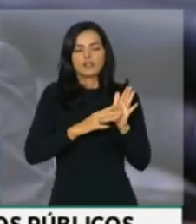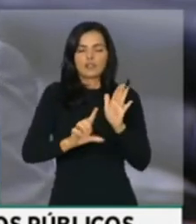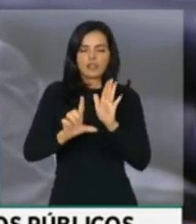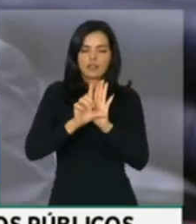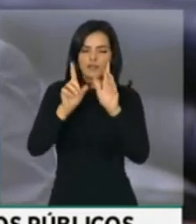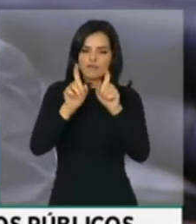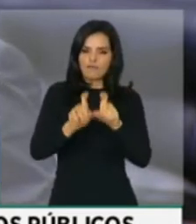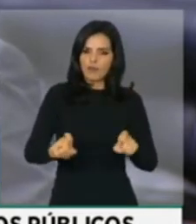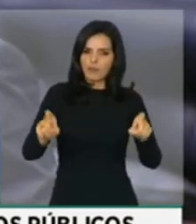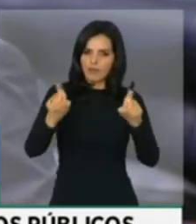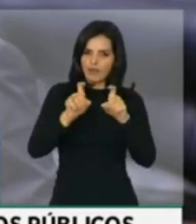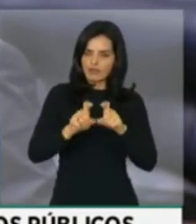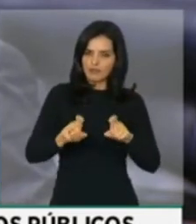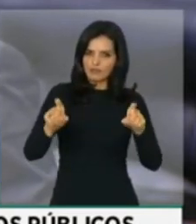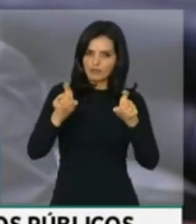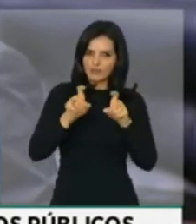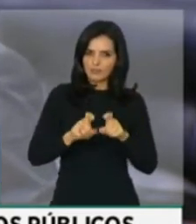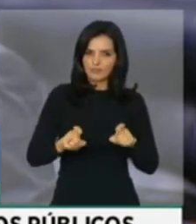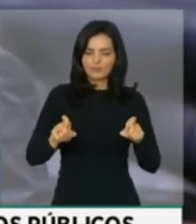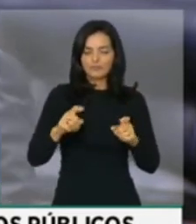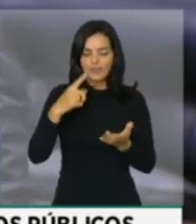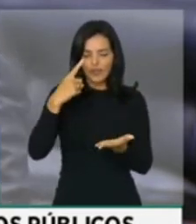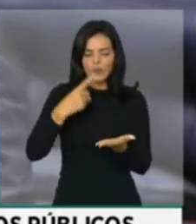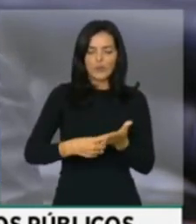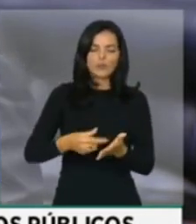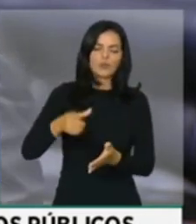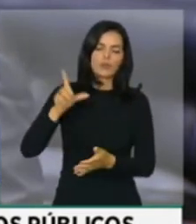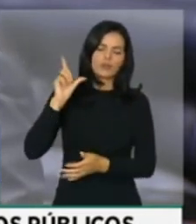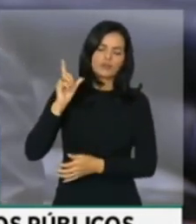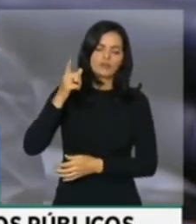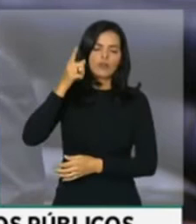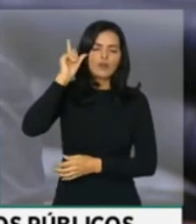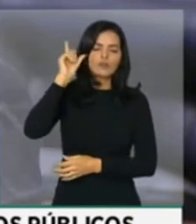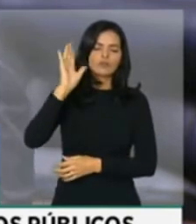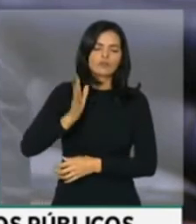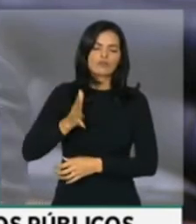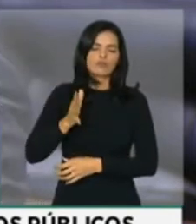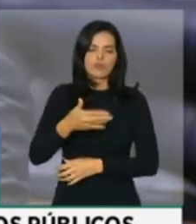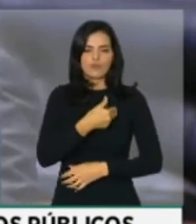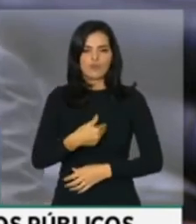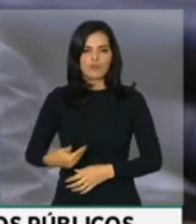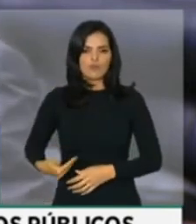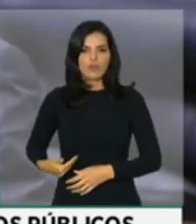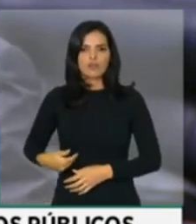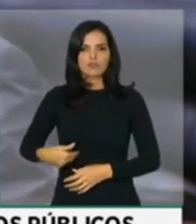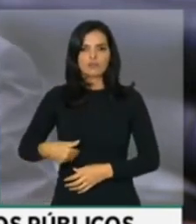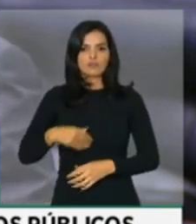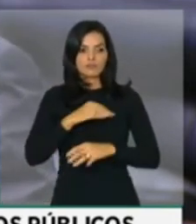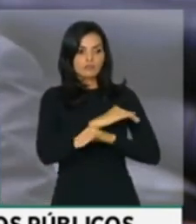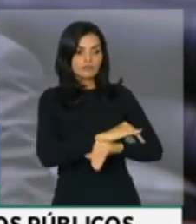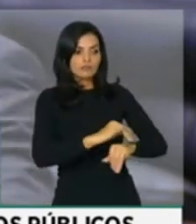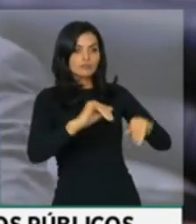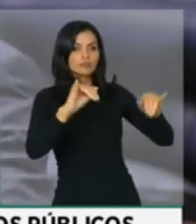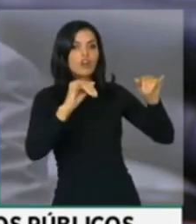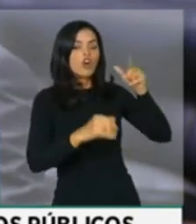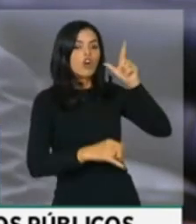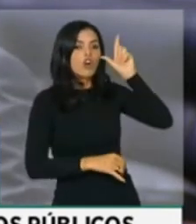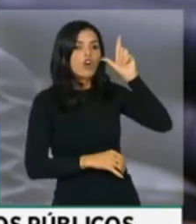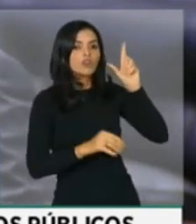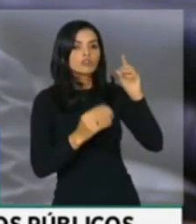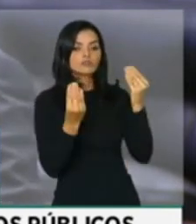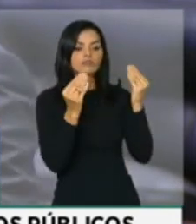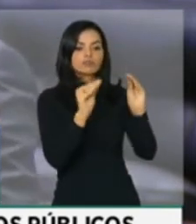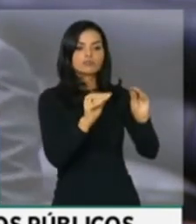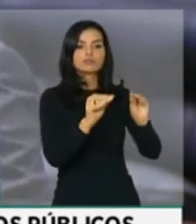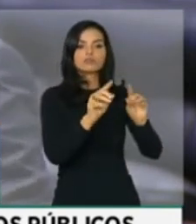informática conforme acordo que já tínhamos feito ontem, o governo emitiu uma nota pública ontem, está no site do